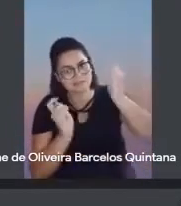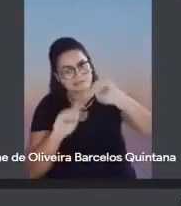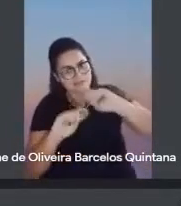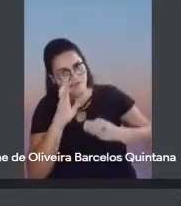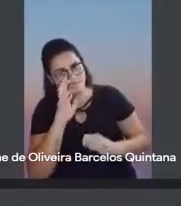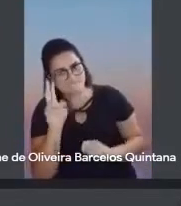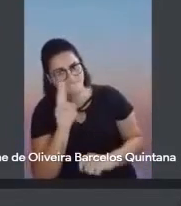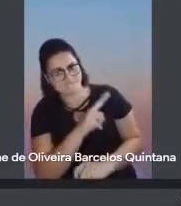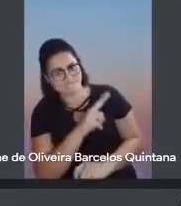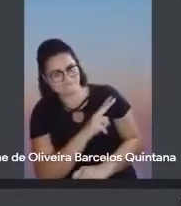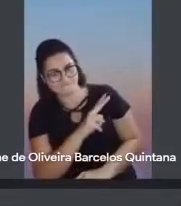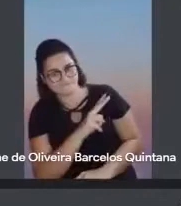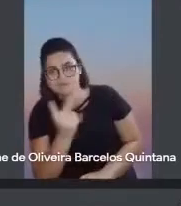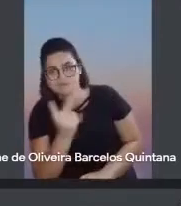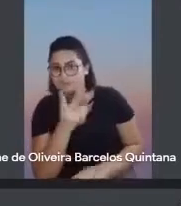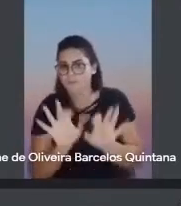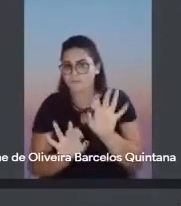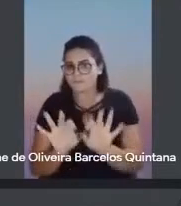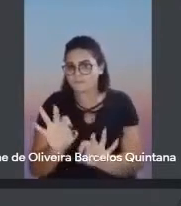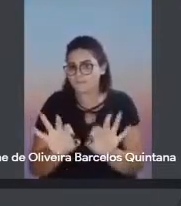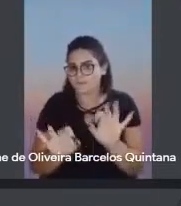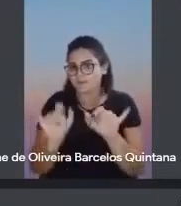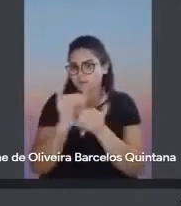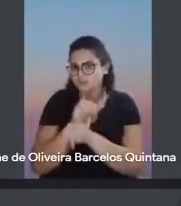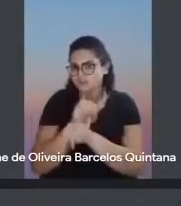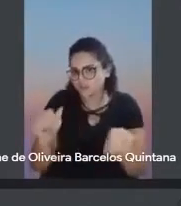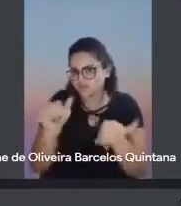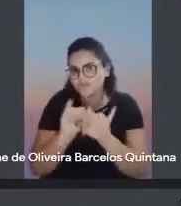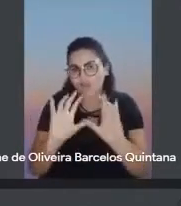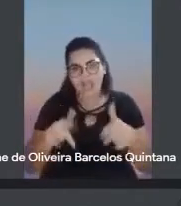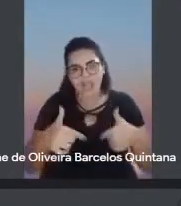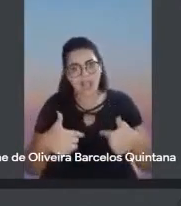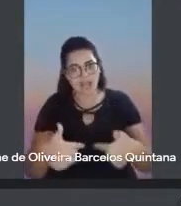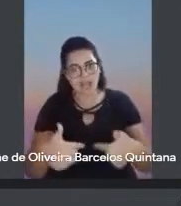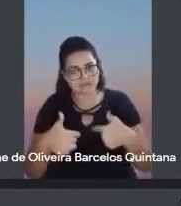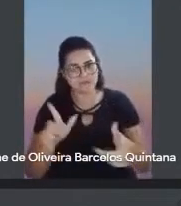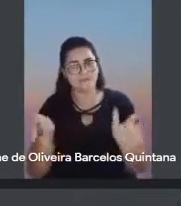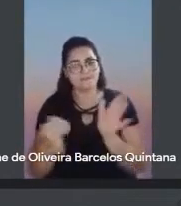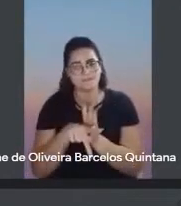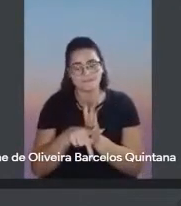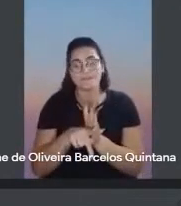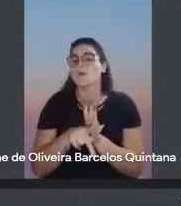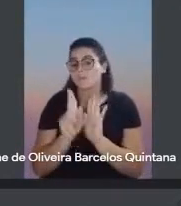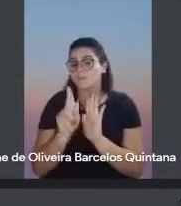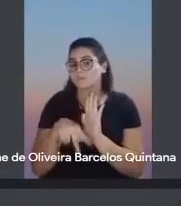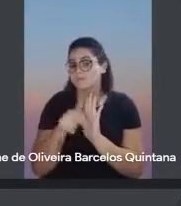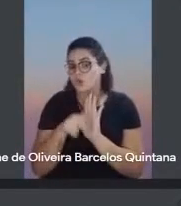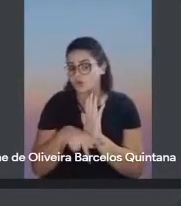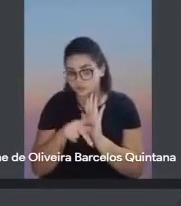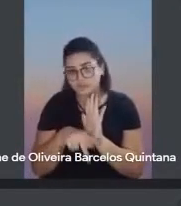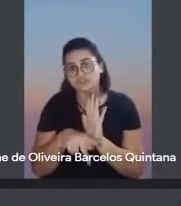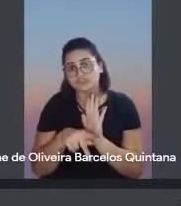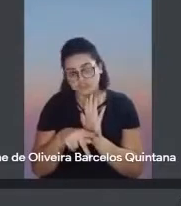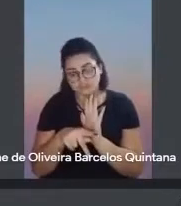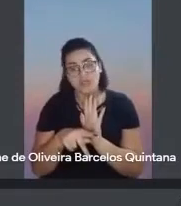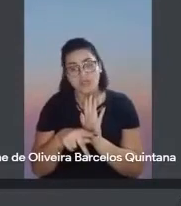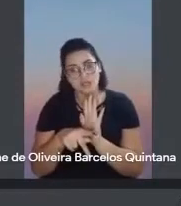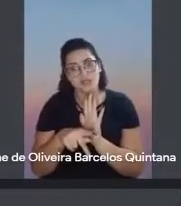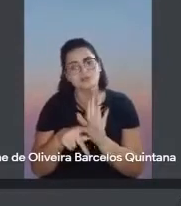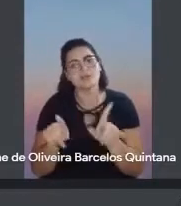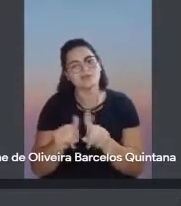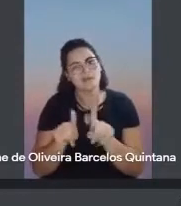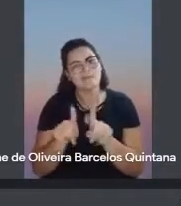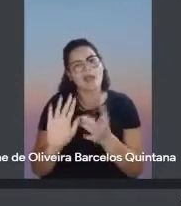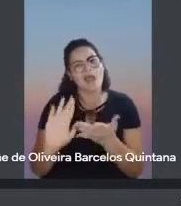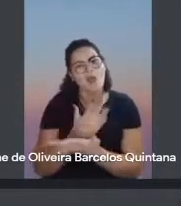cartazes de divulgação das ações do projeto, ações já sedimentadas, ou aquelas que estão em andamento,